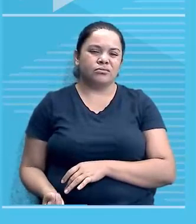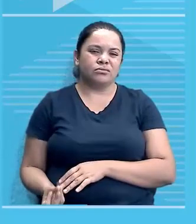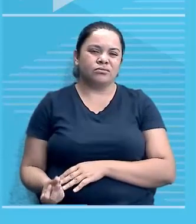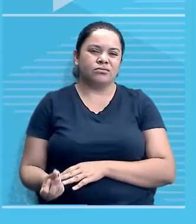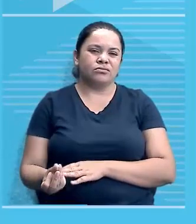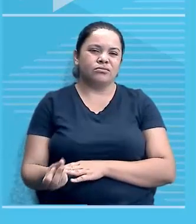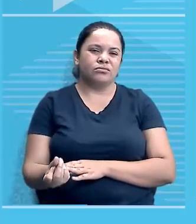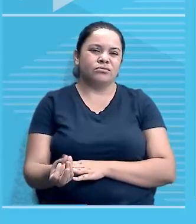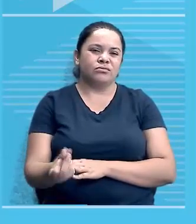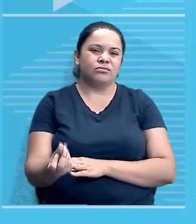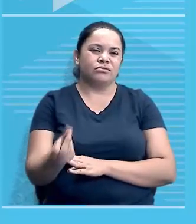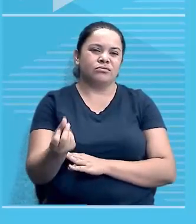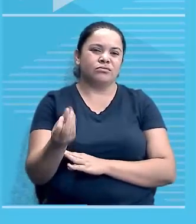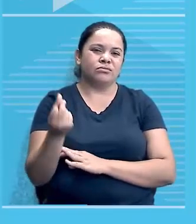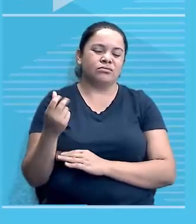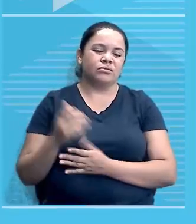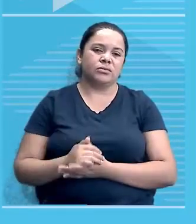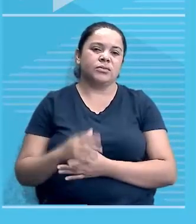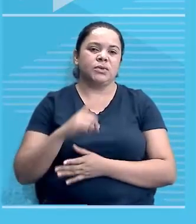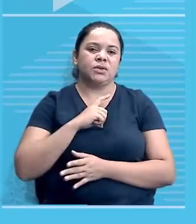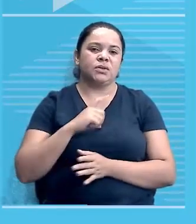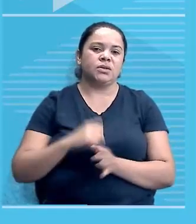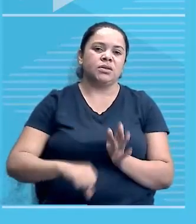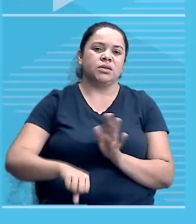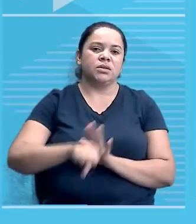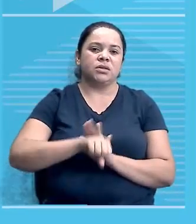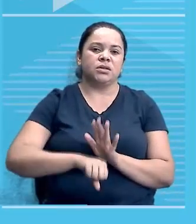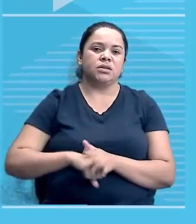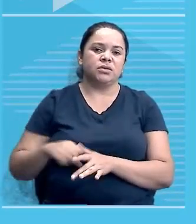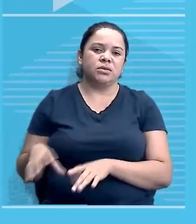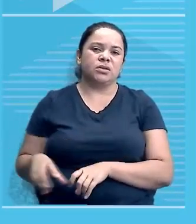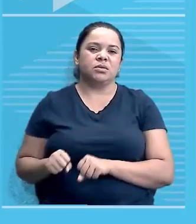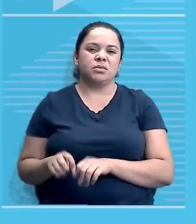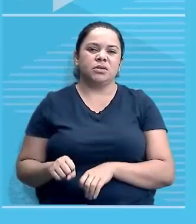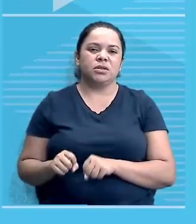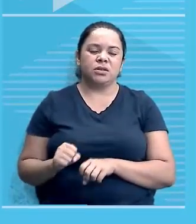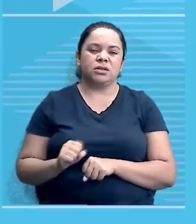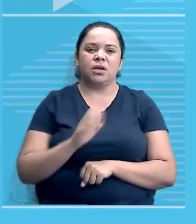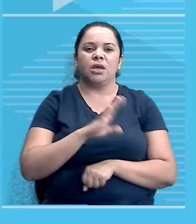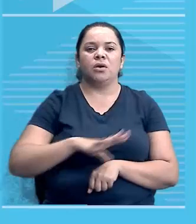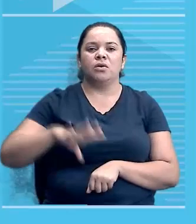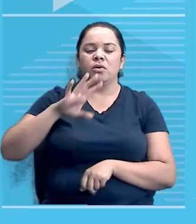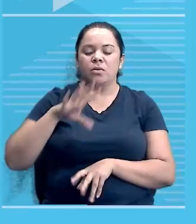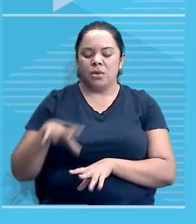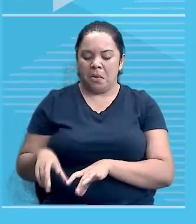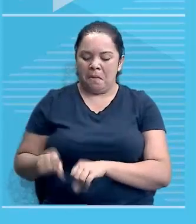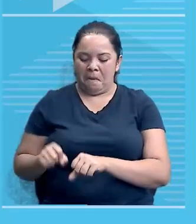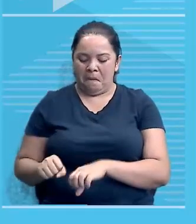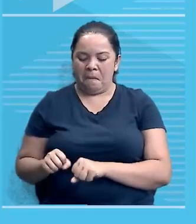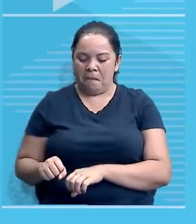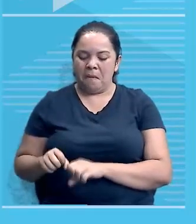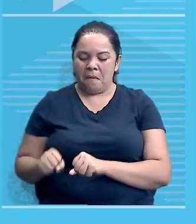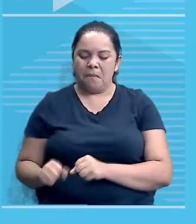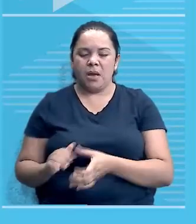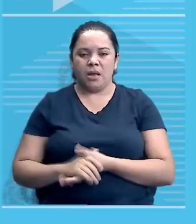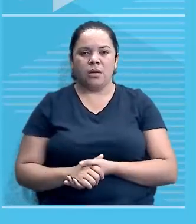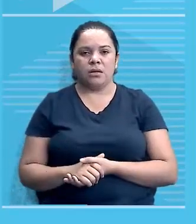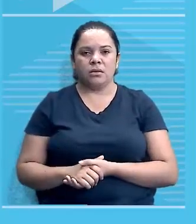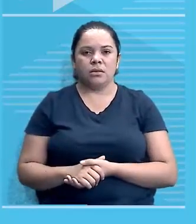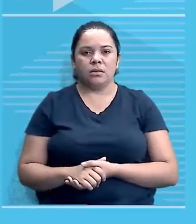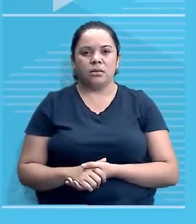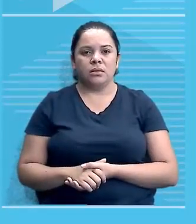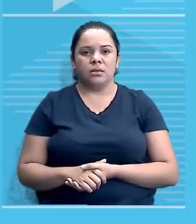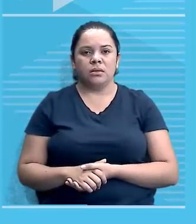bastasse século de exploração por parte das nações europeias, não bastasse já as sequelas desse período da